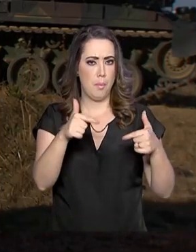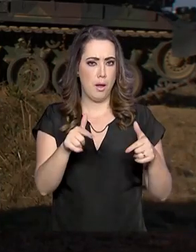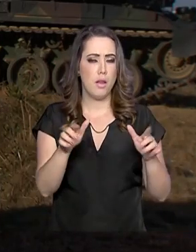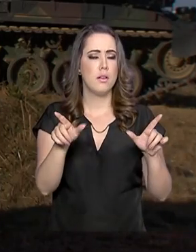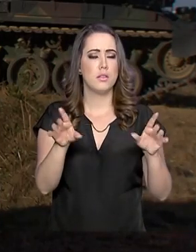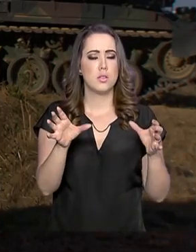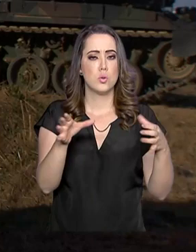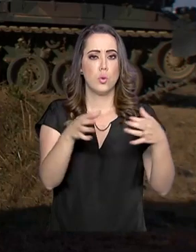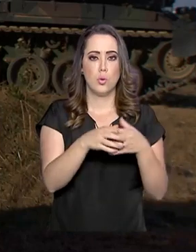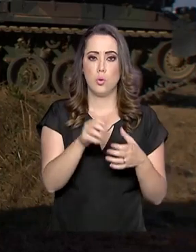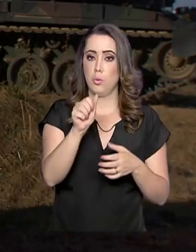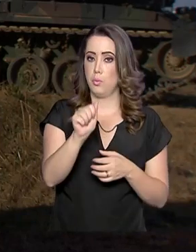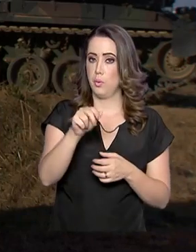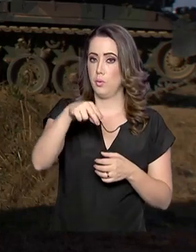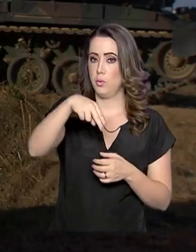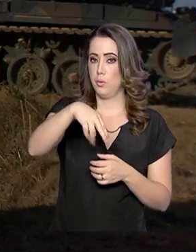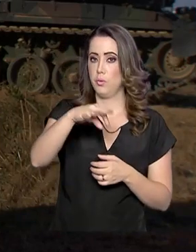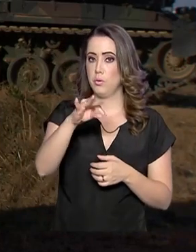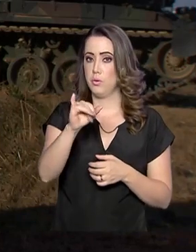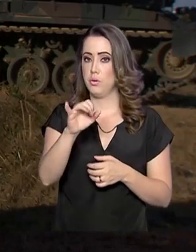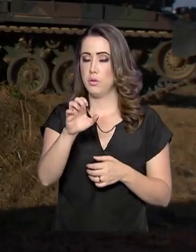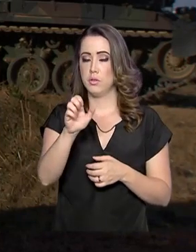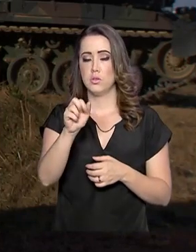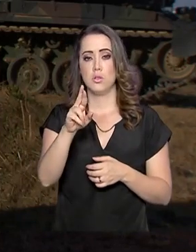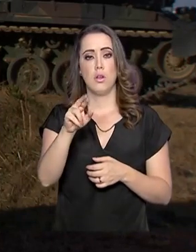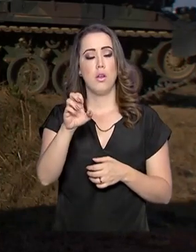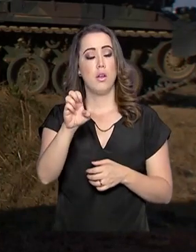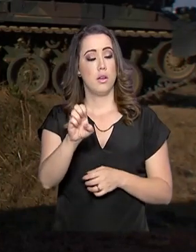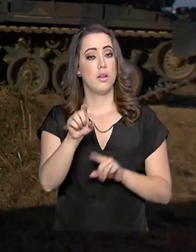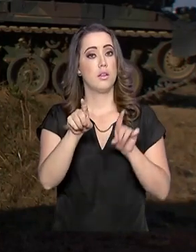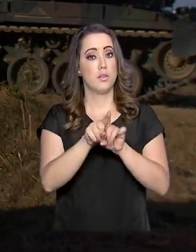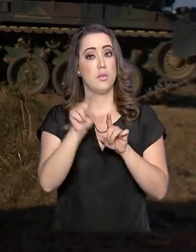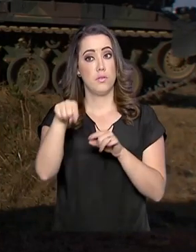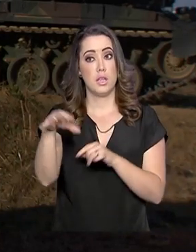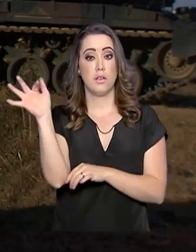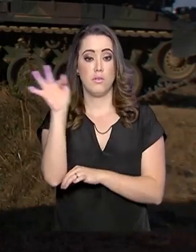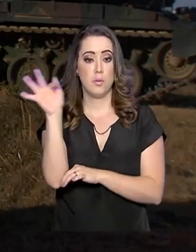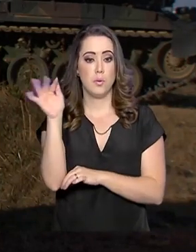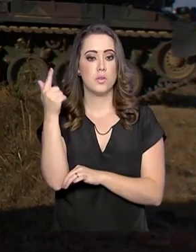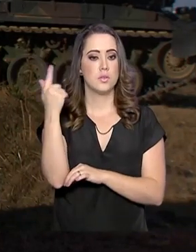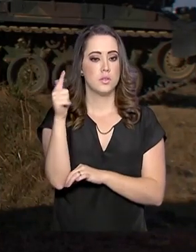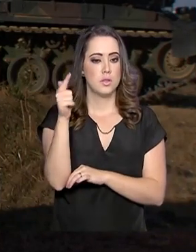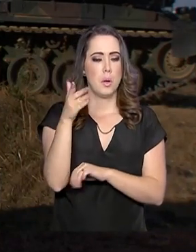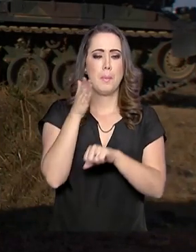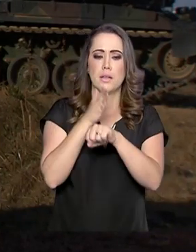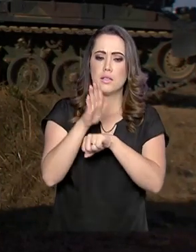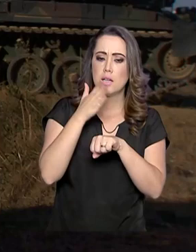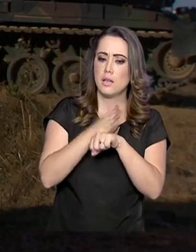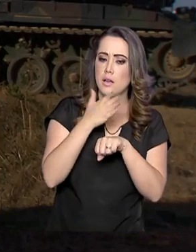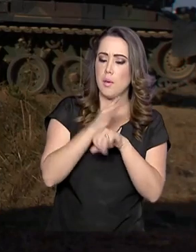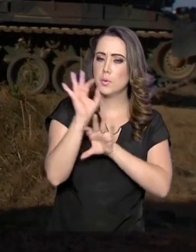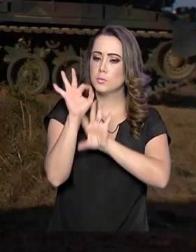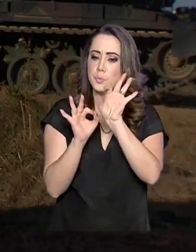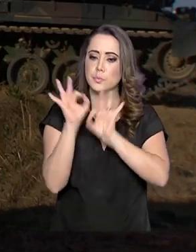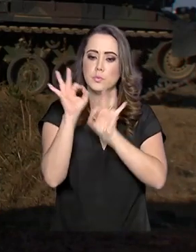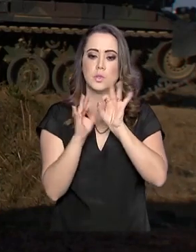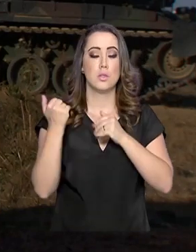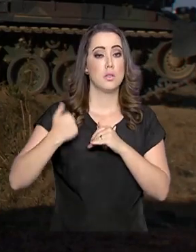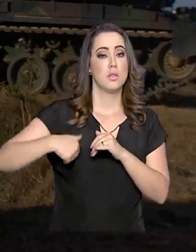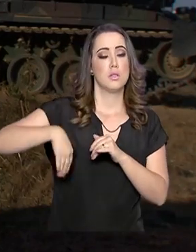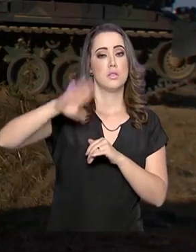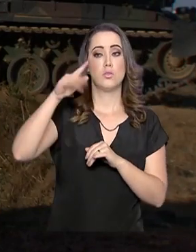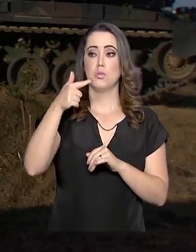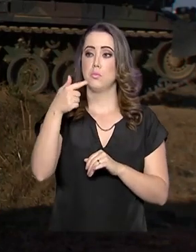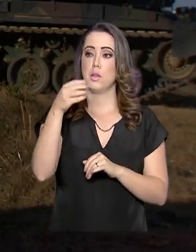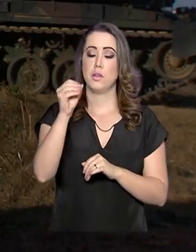equipamentos foram trazidos aqui para o Centro de Instrução, em Formosa, Goiás, para treinamento e aperfeiçoamento de mais de